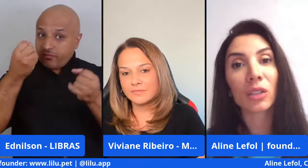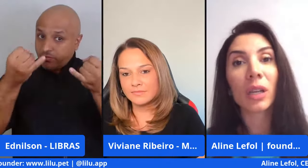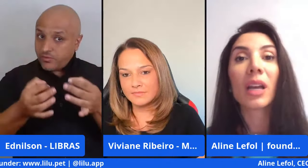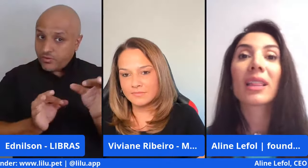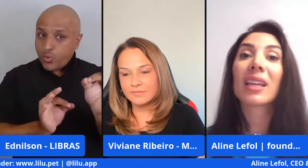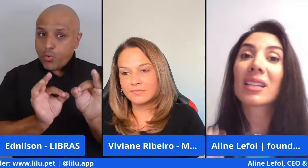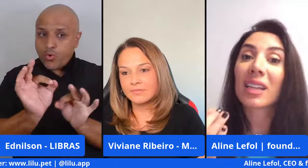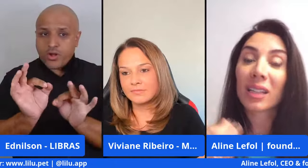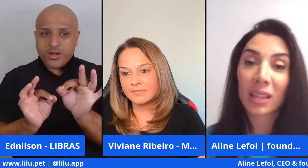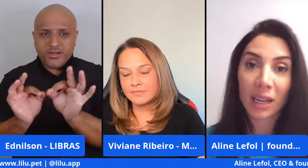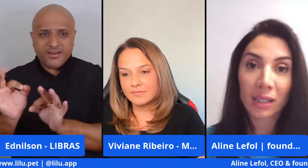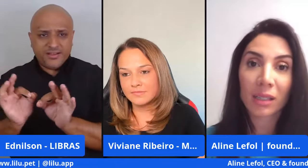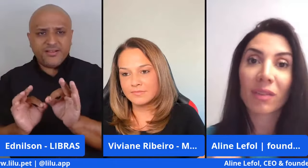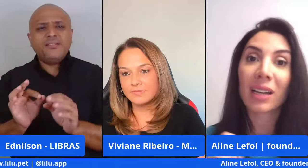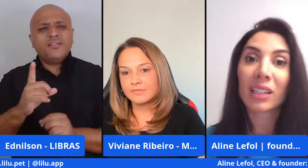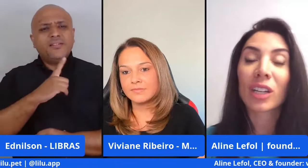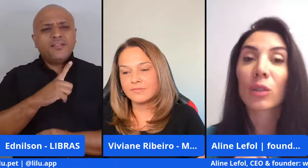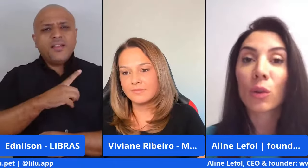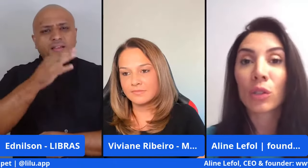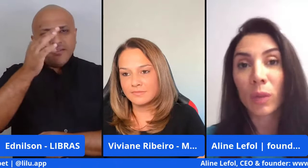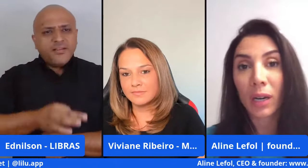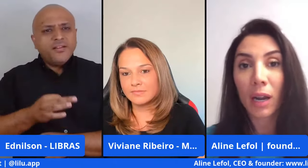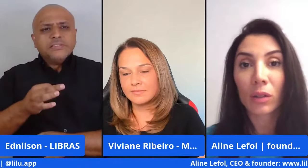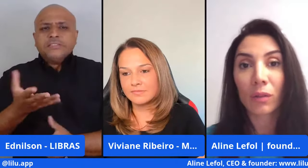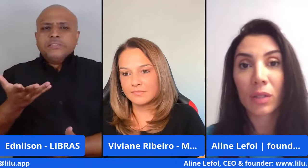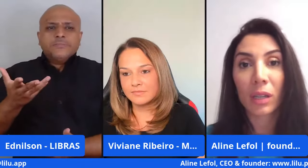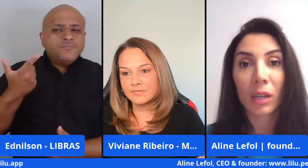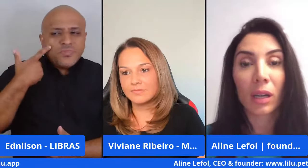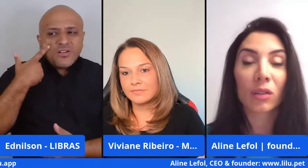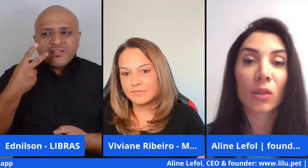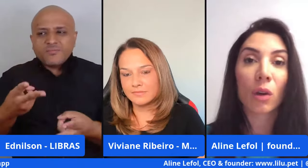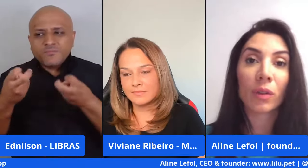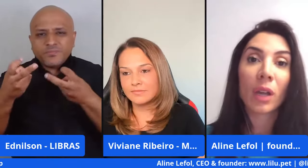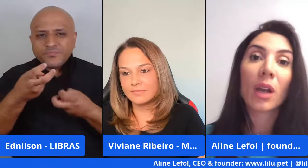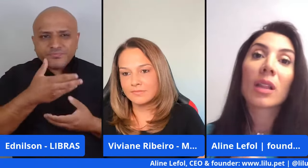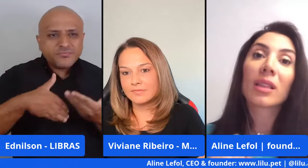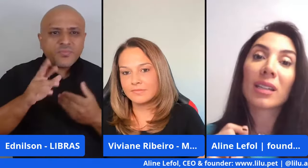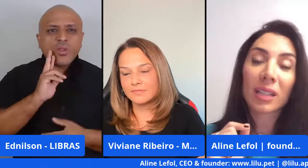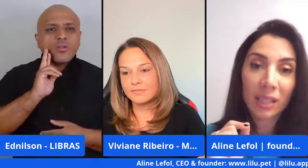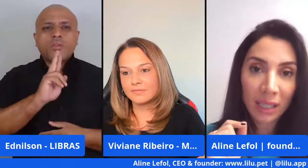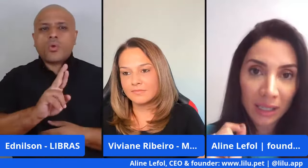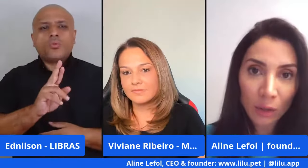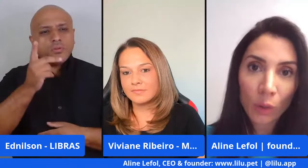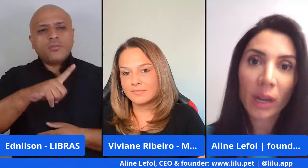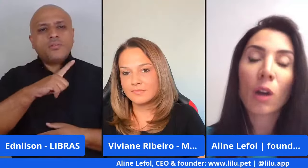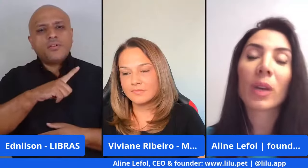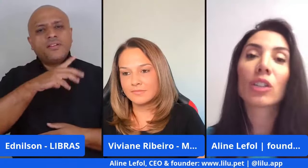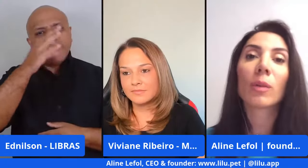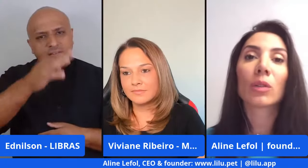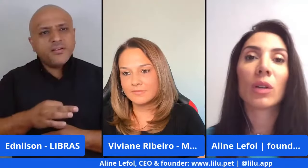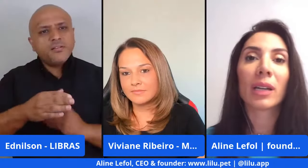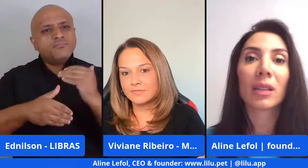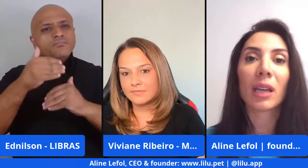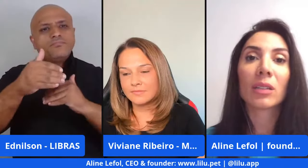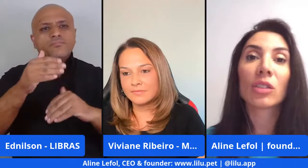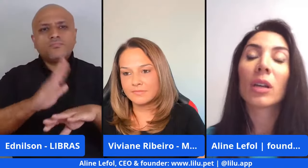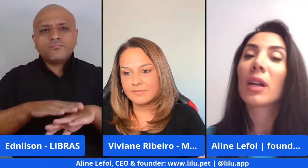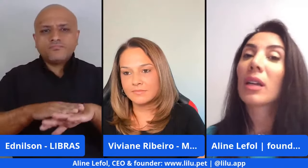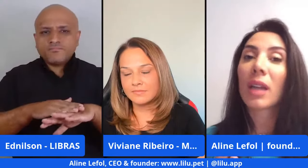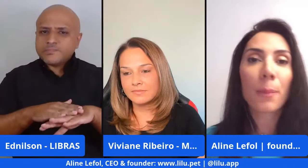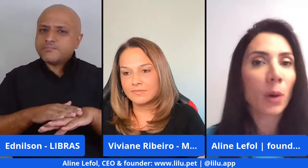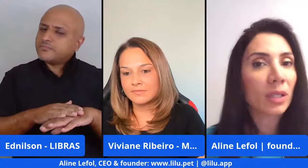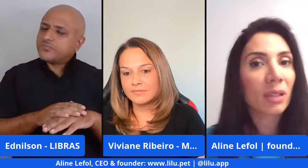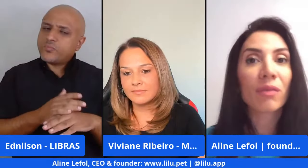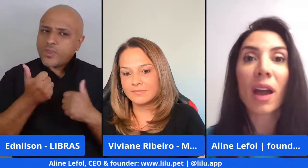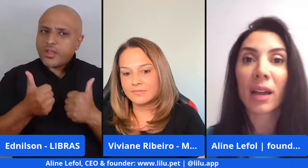planeje, tenha certeza, valide a dor de mercado que você resolve, tenha certeza que essa dor realmente é uma dor latente,